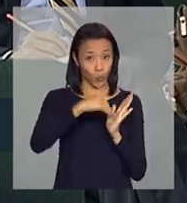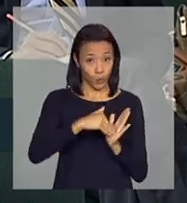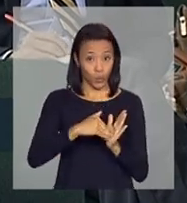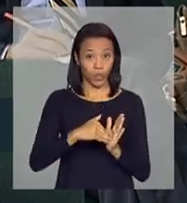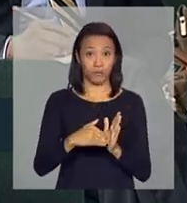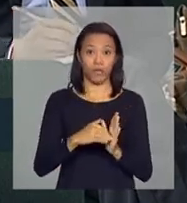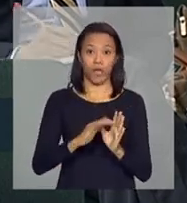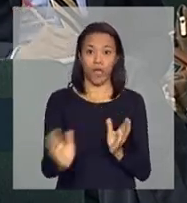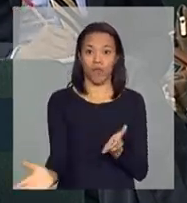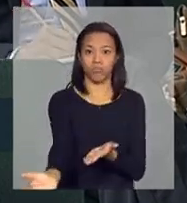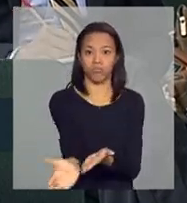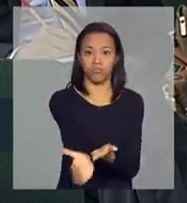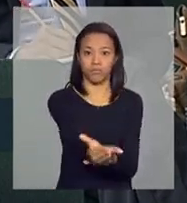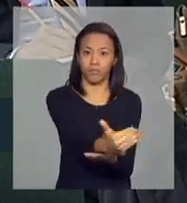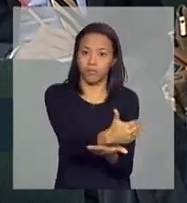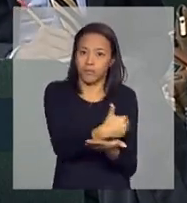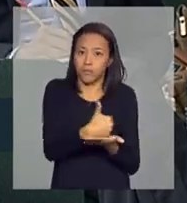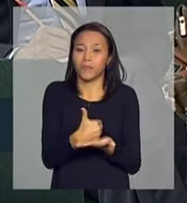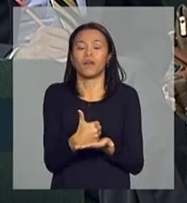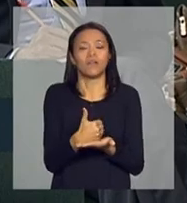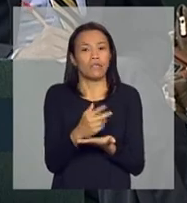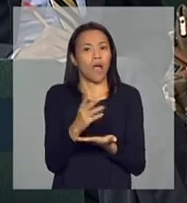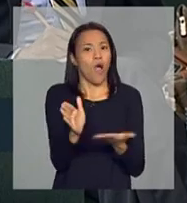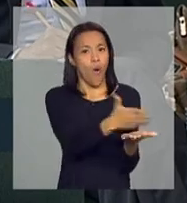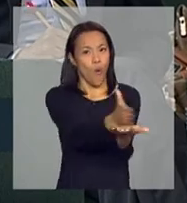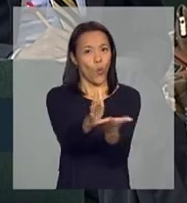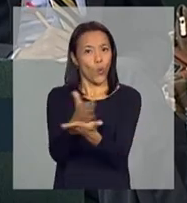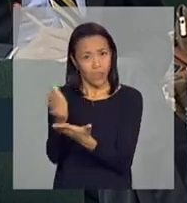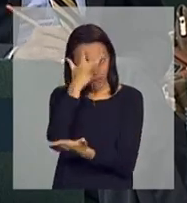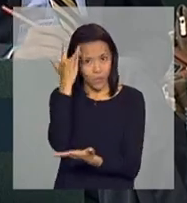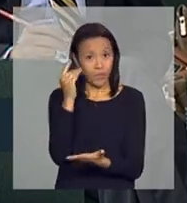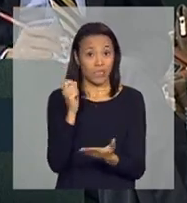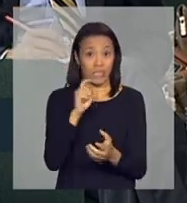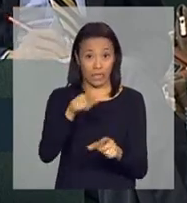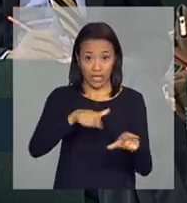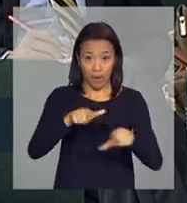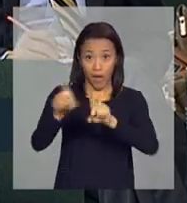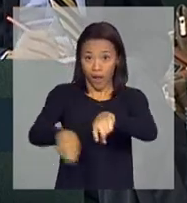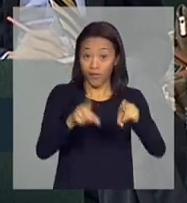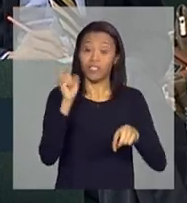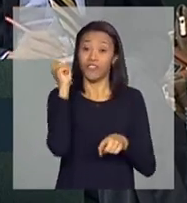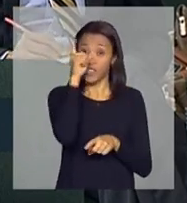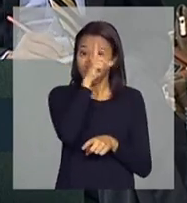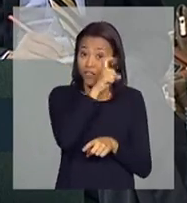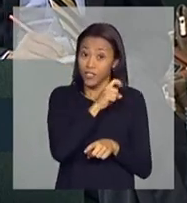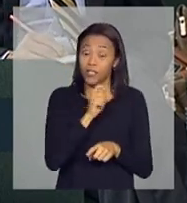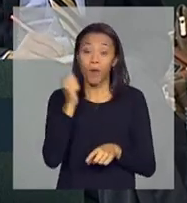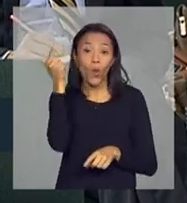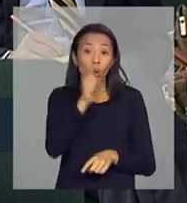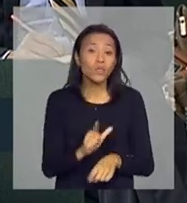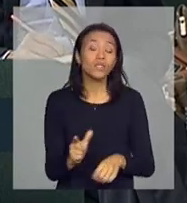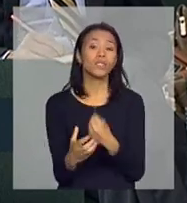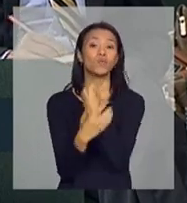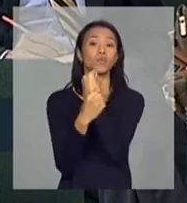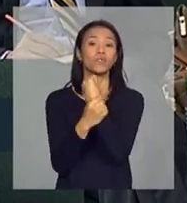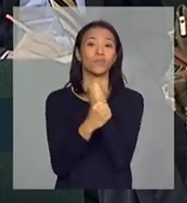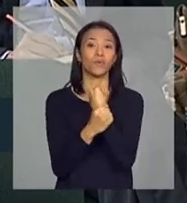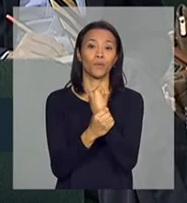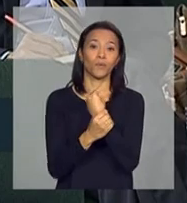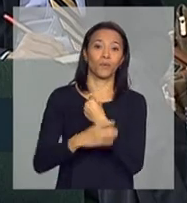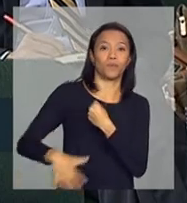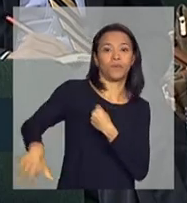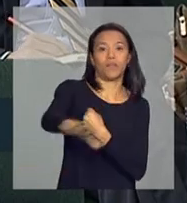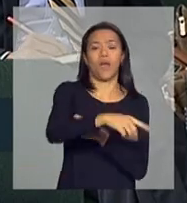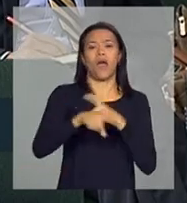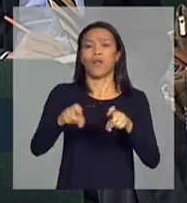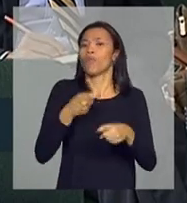produtores tiveram um problema para conseguir o seguro rural. A gente pode definir até que ele foi ineficiente. Eu queria que o senhor explicasse o